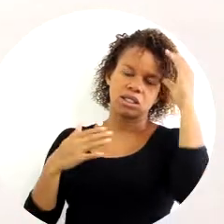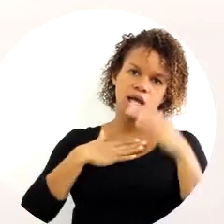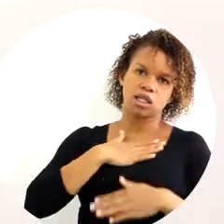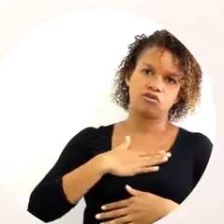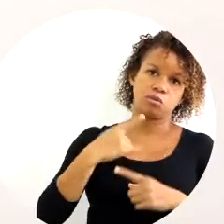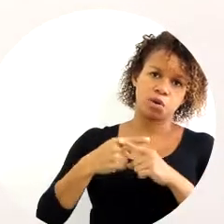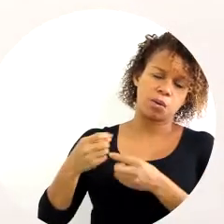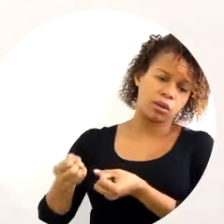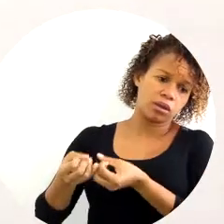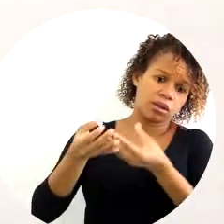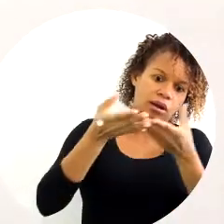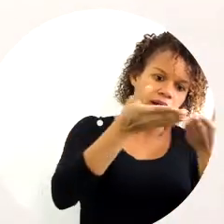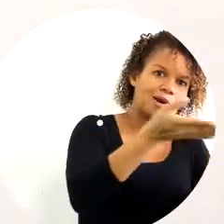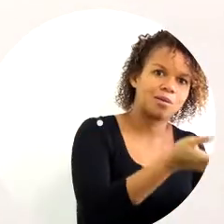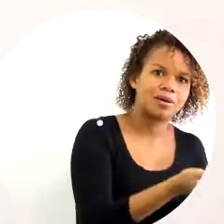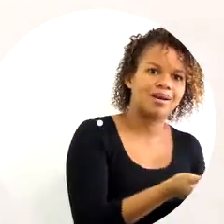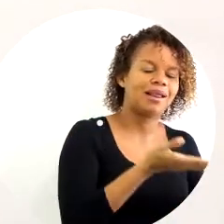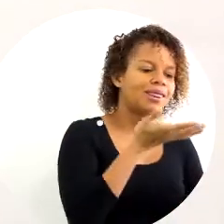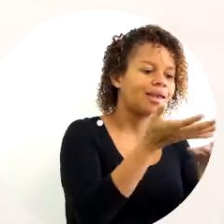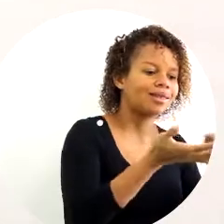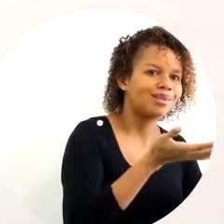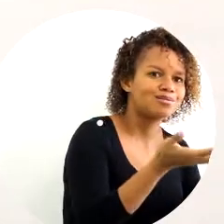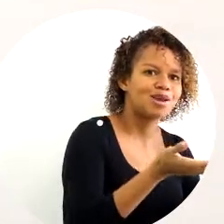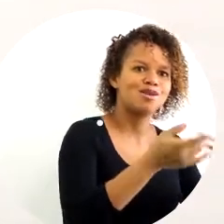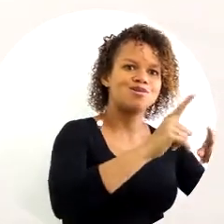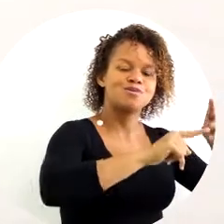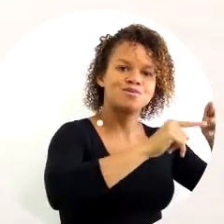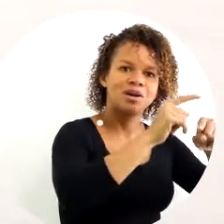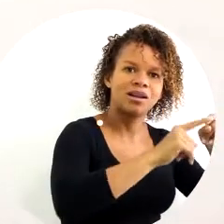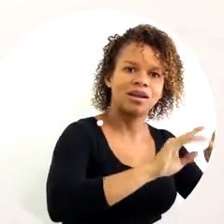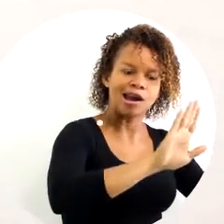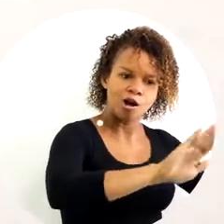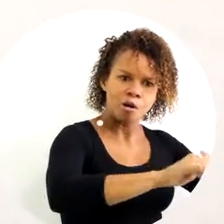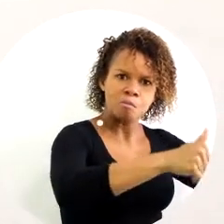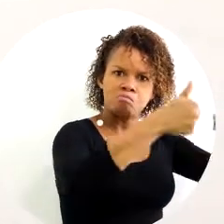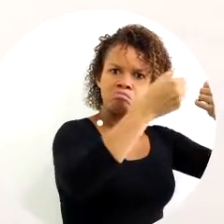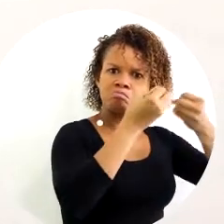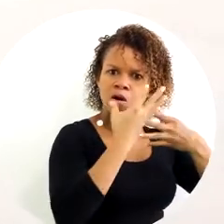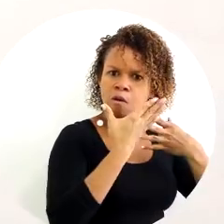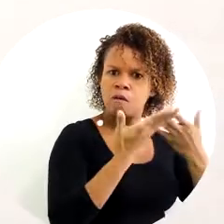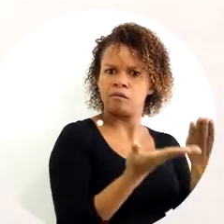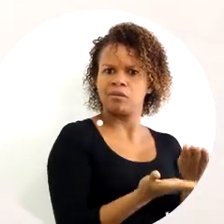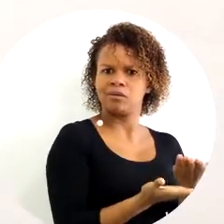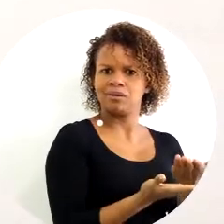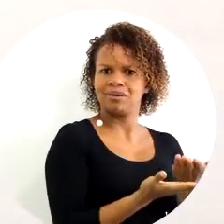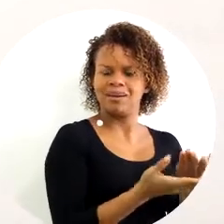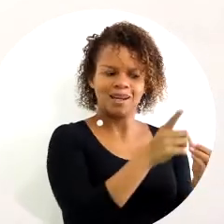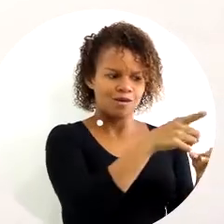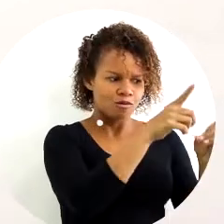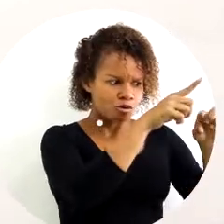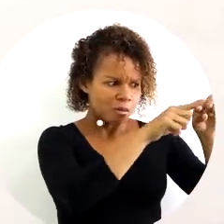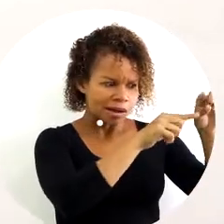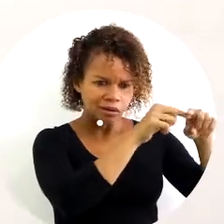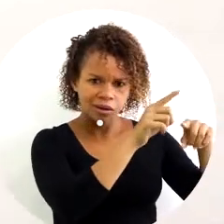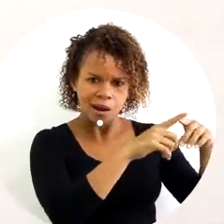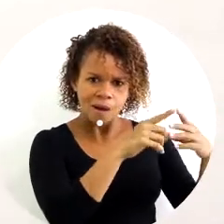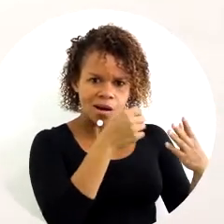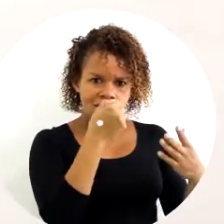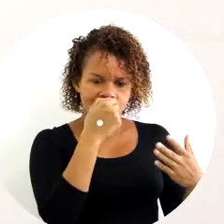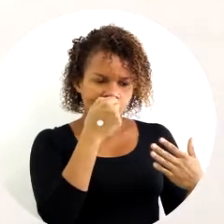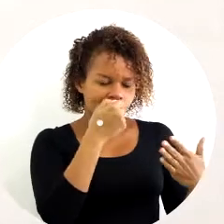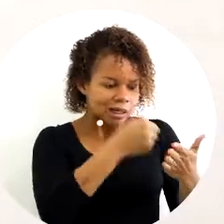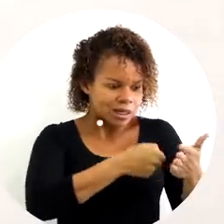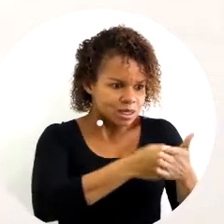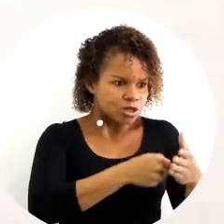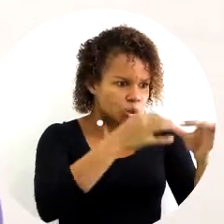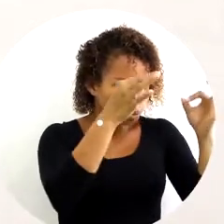porque eu entrego para ele um atendimento e um produto de extrema qualidade. O produto perfaz todas as exigências